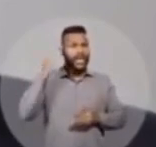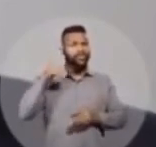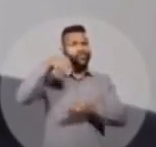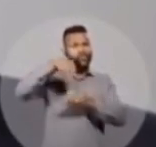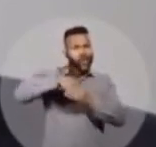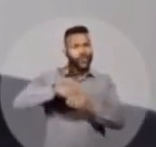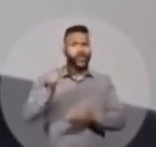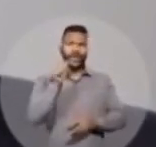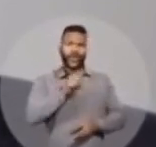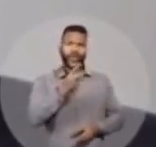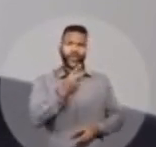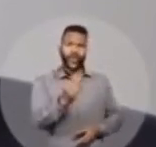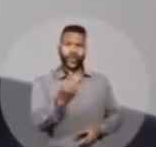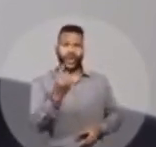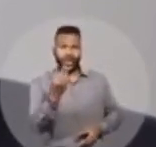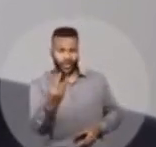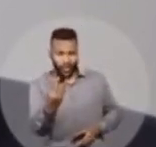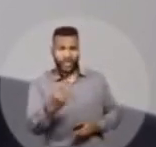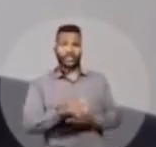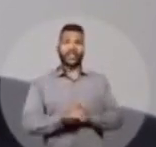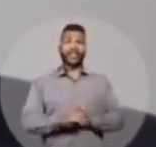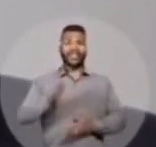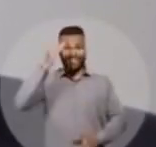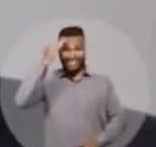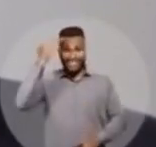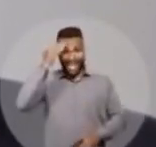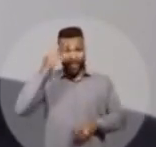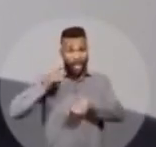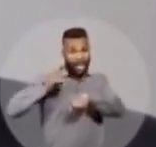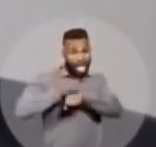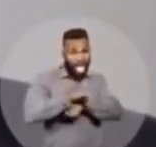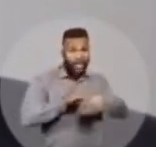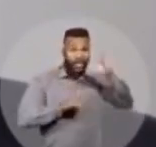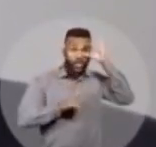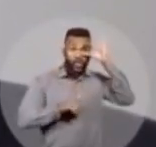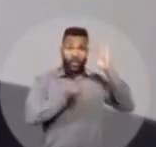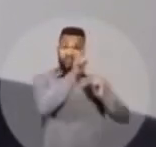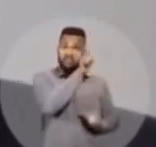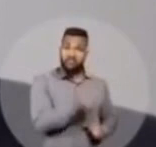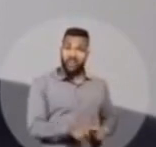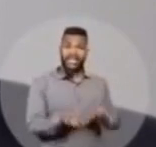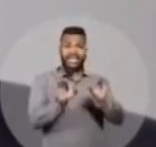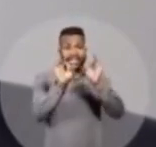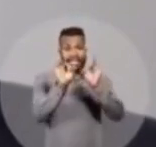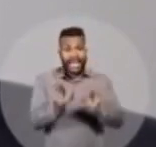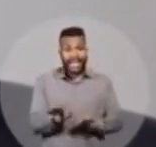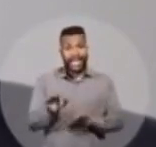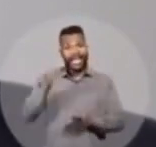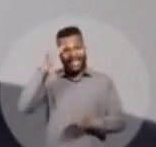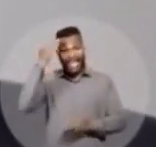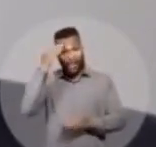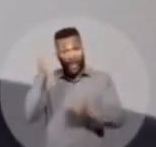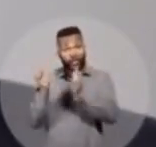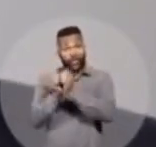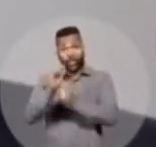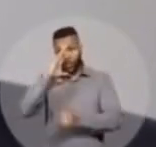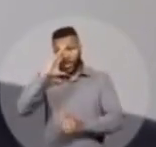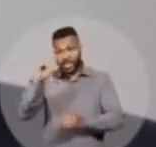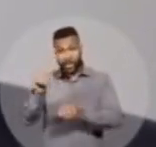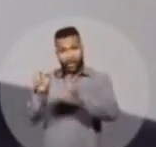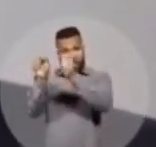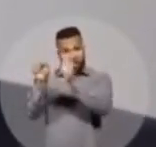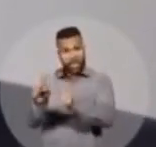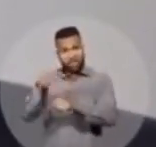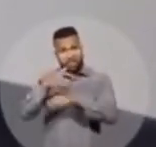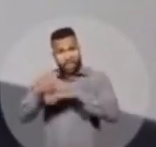nós ganhamos as eleições em 2014. Temer traiu Dilma, uma mulher honesta, e se juntou ao PSDB para tomar o poder.